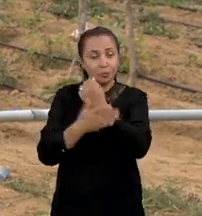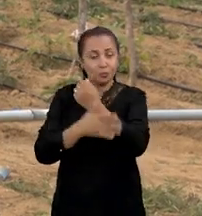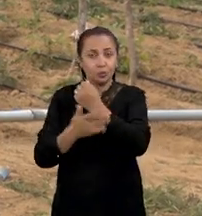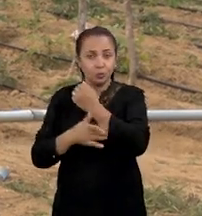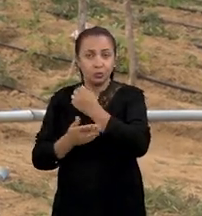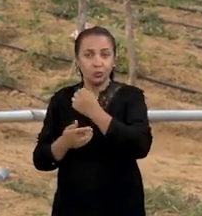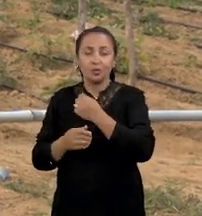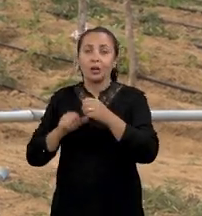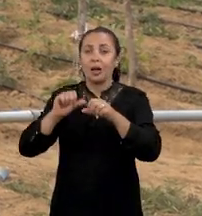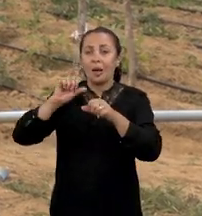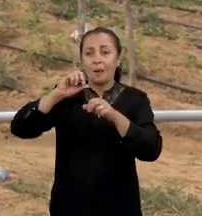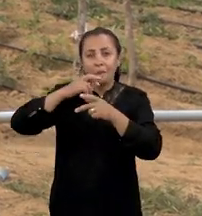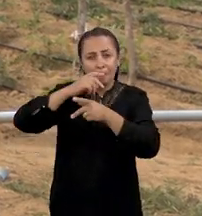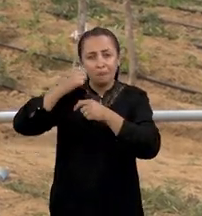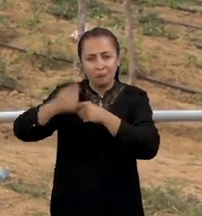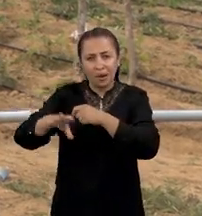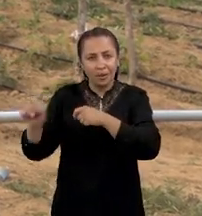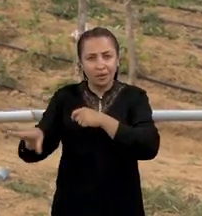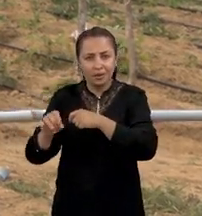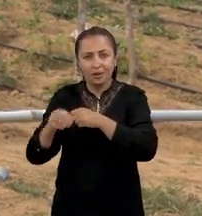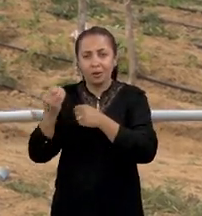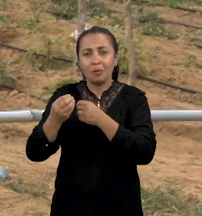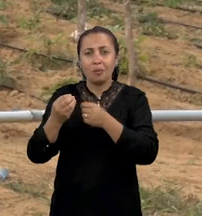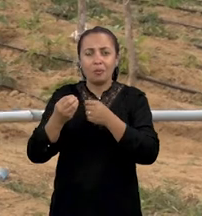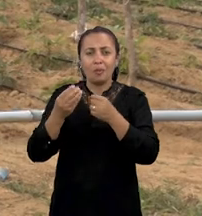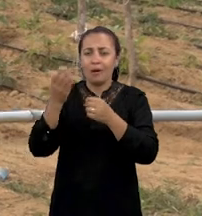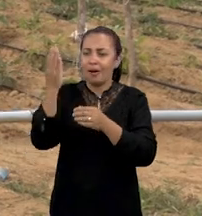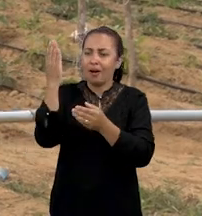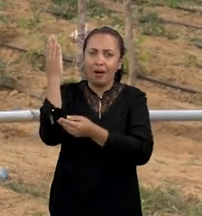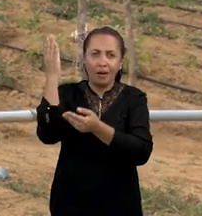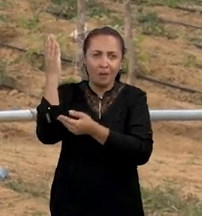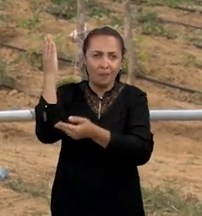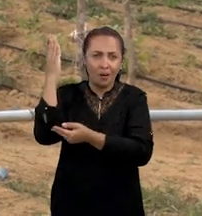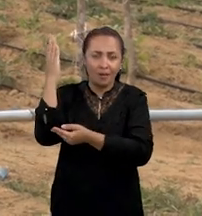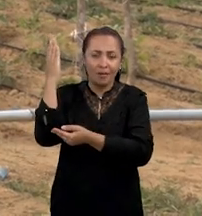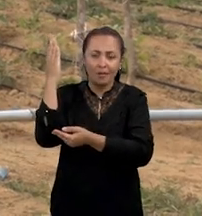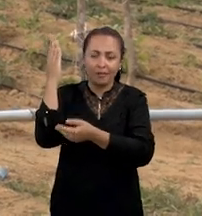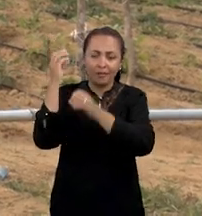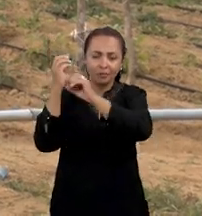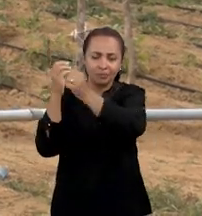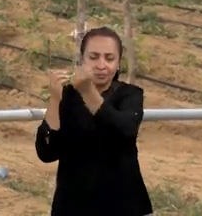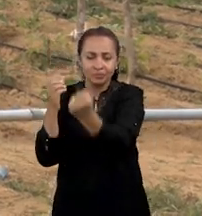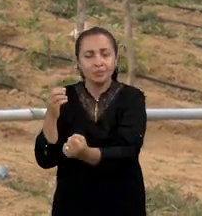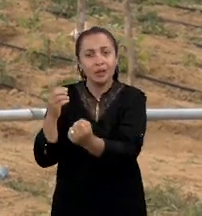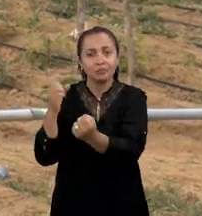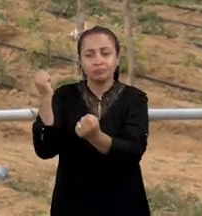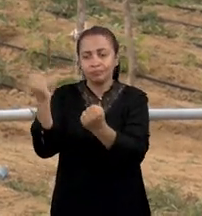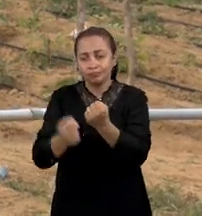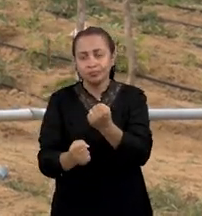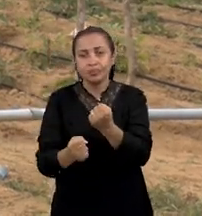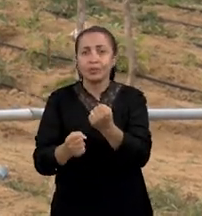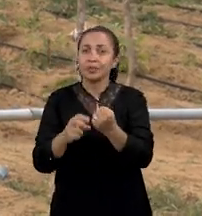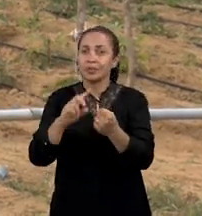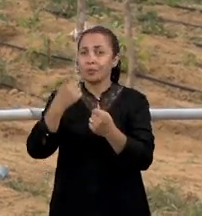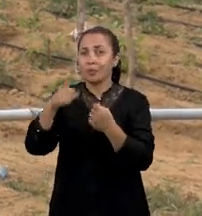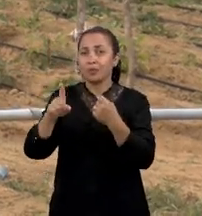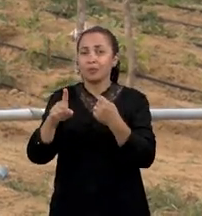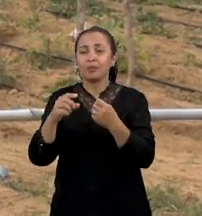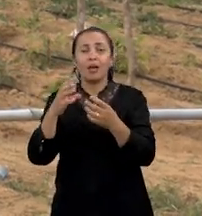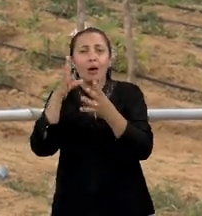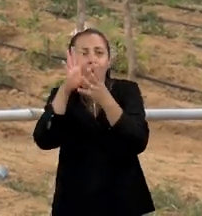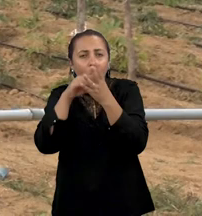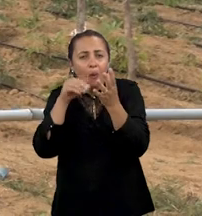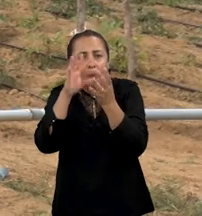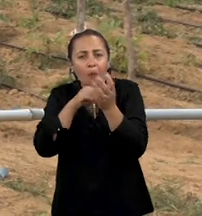por pedaço do caule. Então, quando você corta o caule e planta, aquele indivíduo é um clone do primeiro.